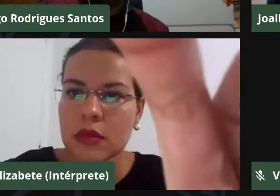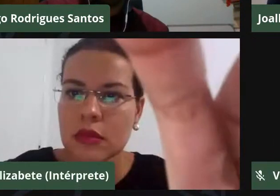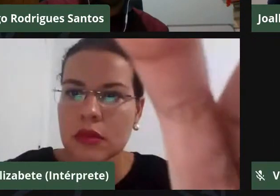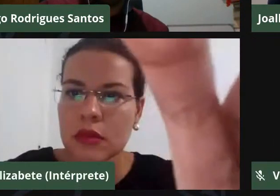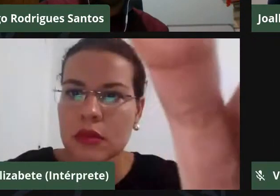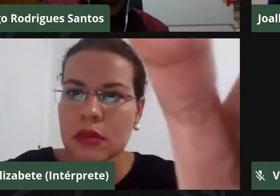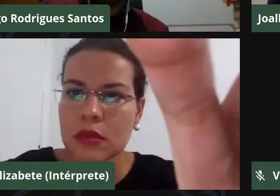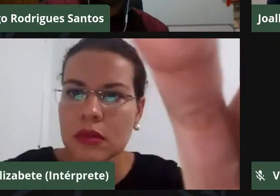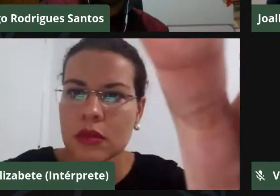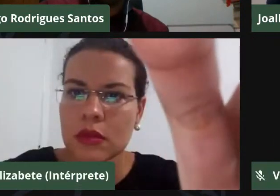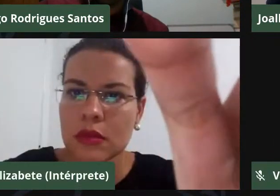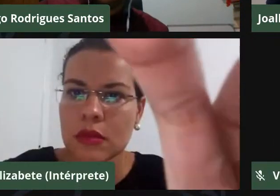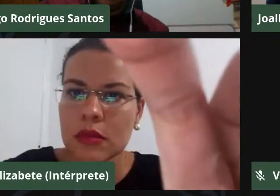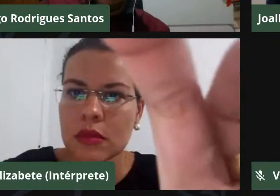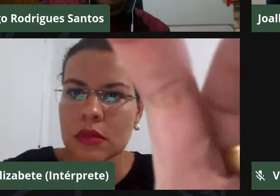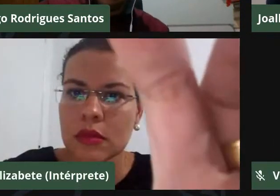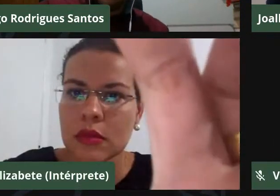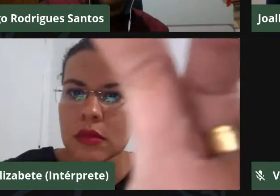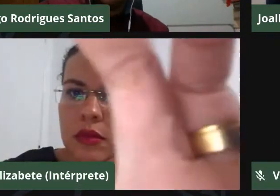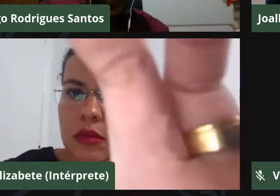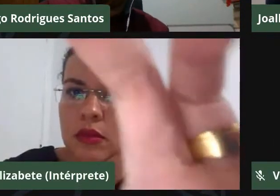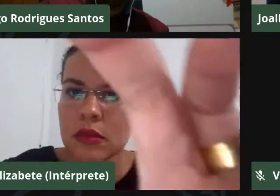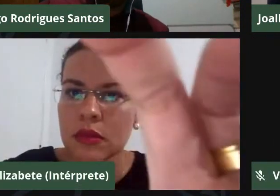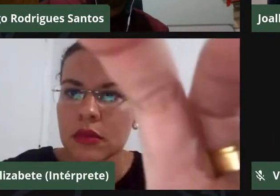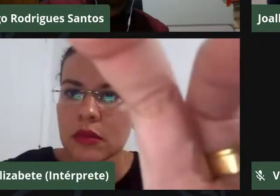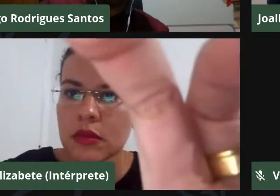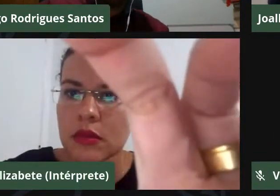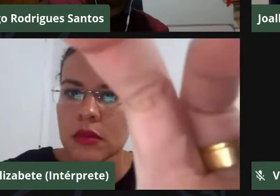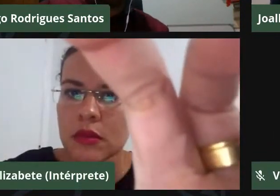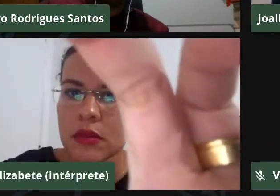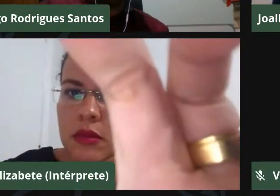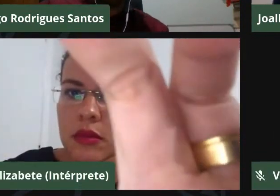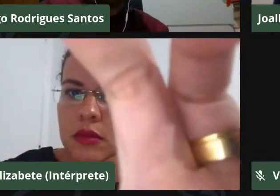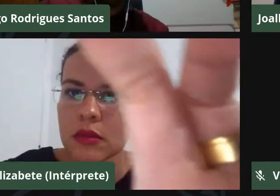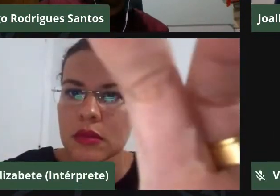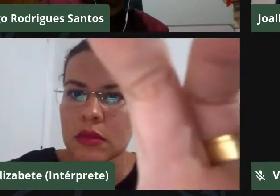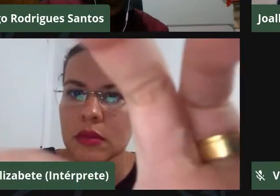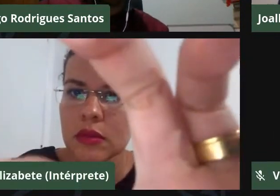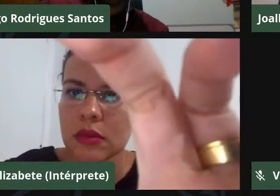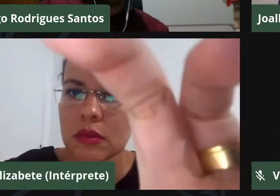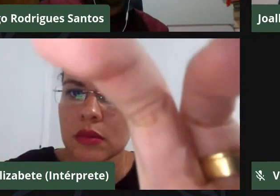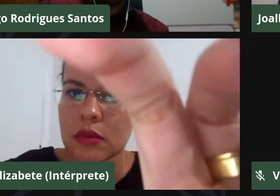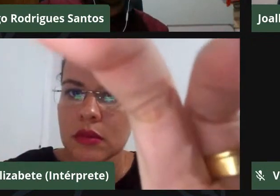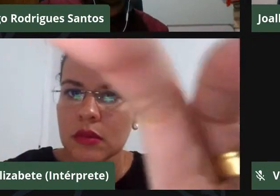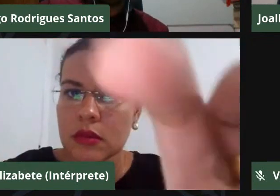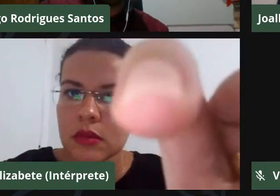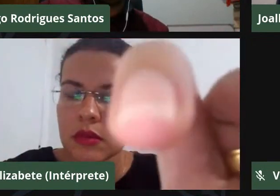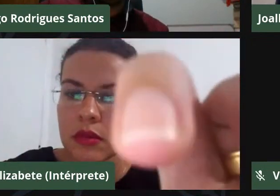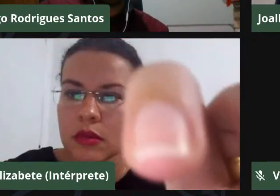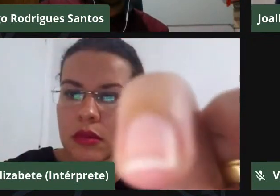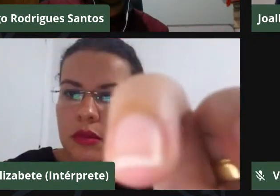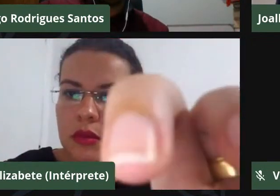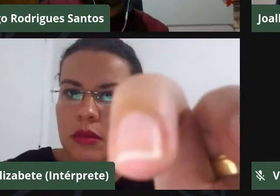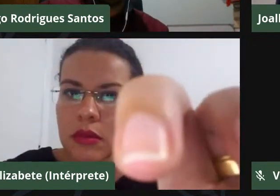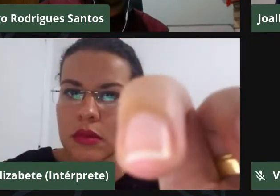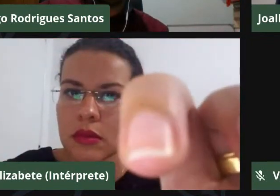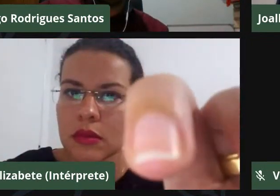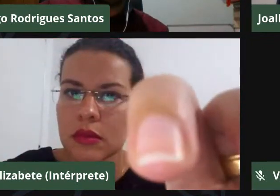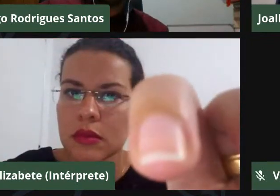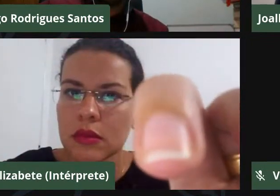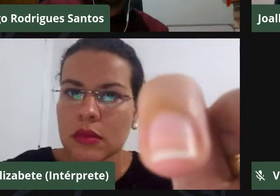empoderar as comunidades quilombolas no sentido do sentimento de pertença, de identidade e de orgulho de sua história, de